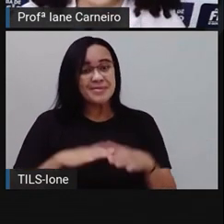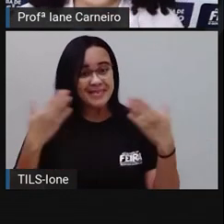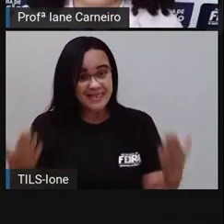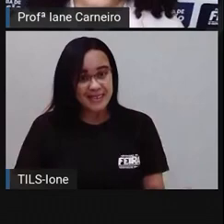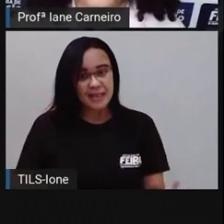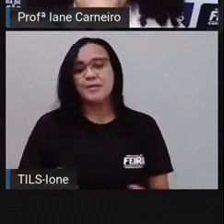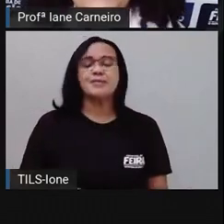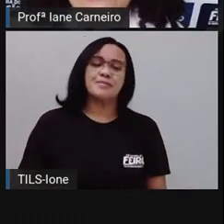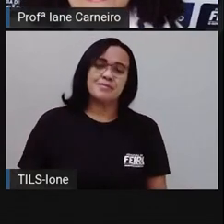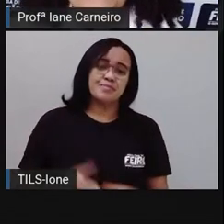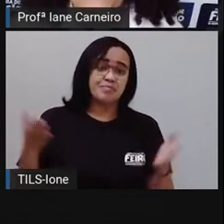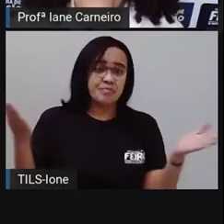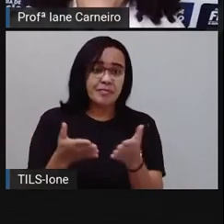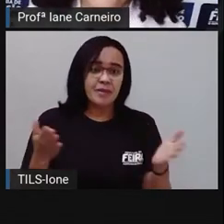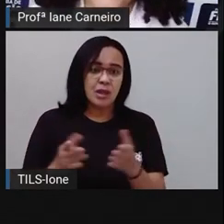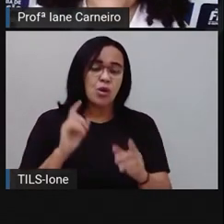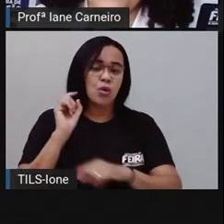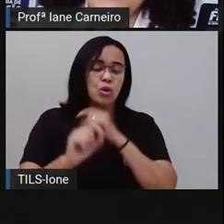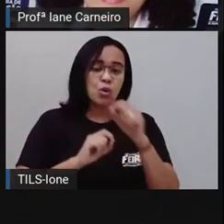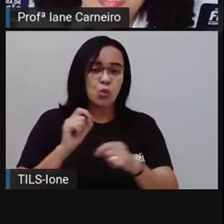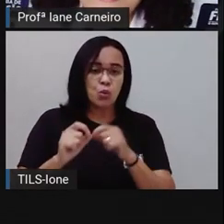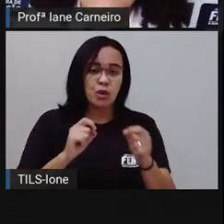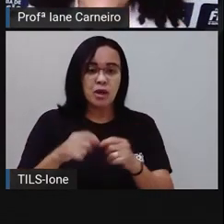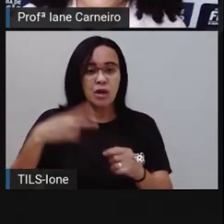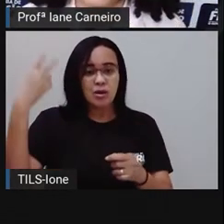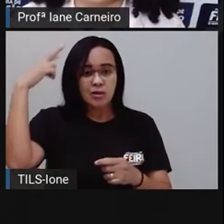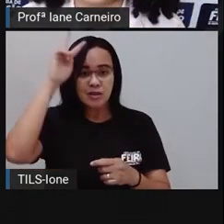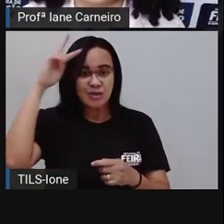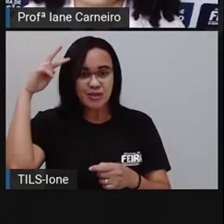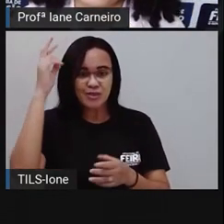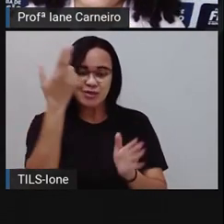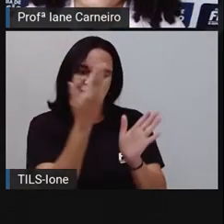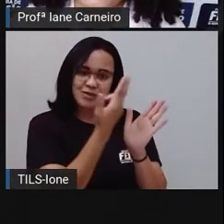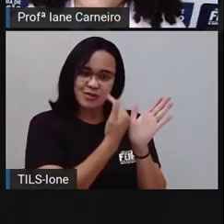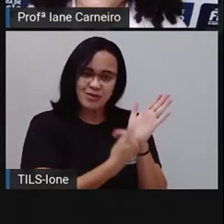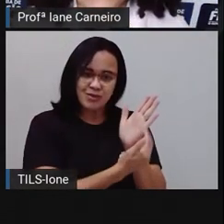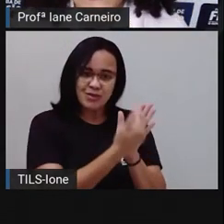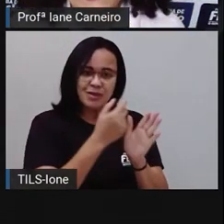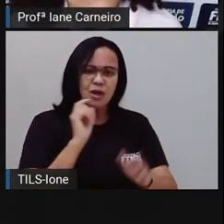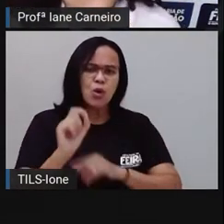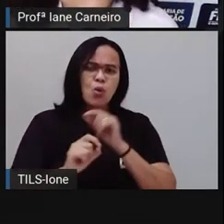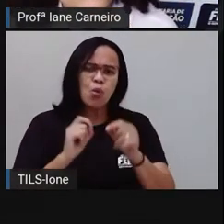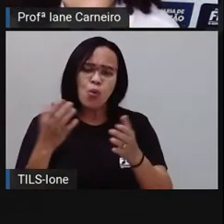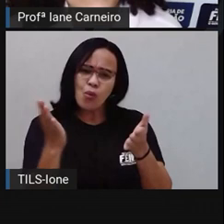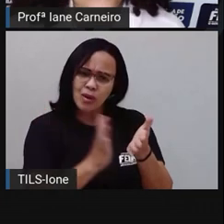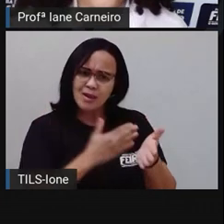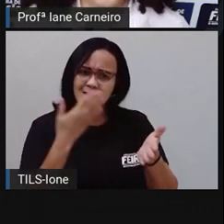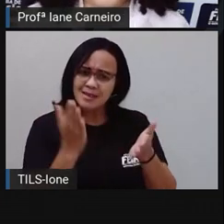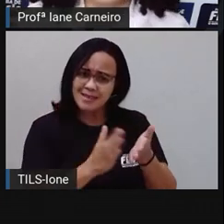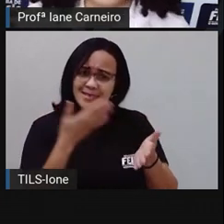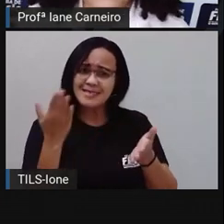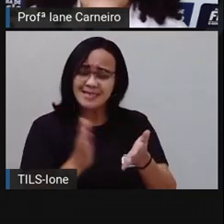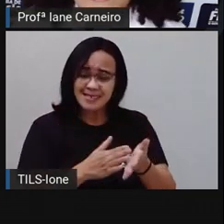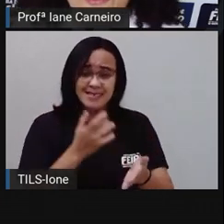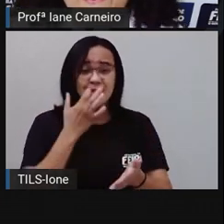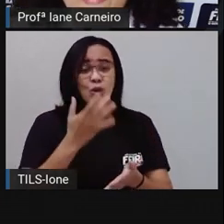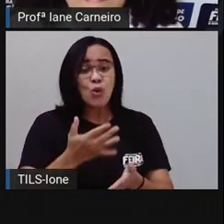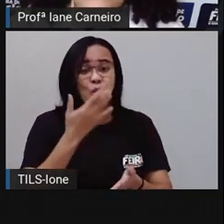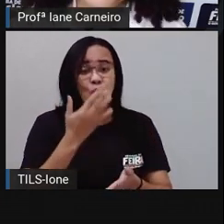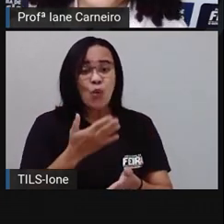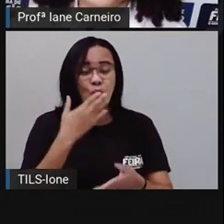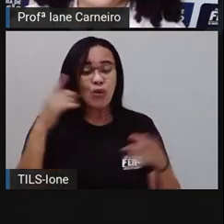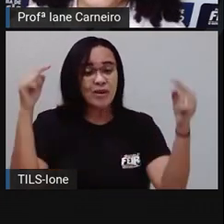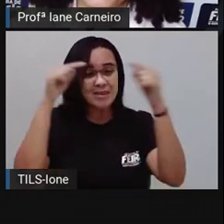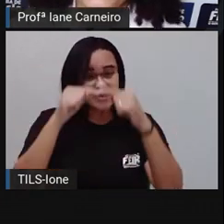agora, eu trouxe aqui para compartilhar com vocês esse livro, né? Cores em Cordel,